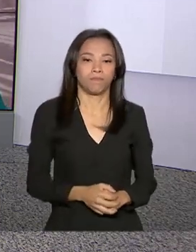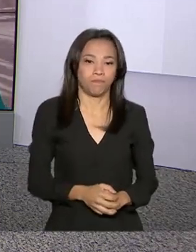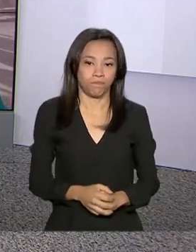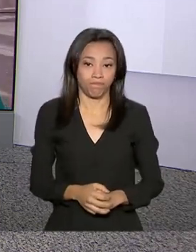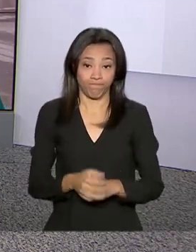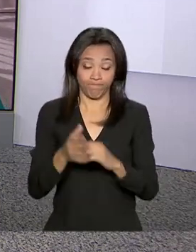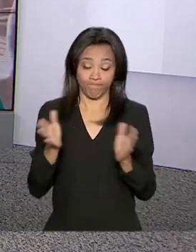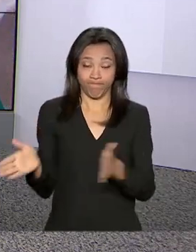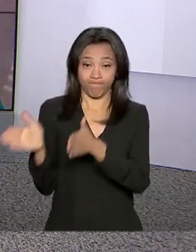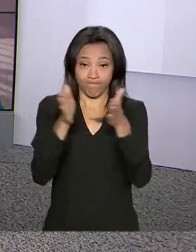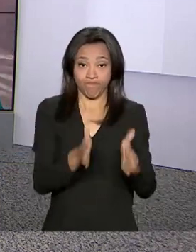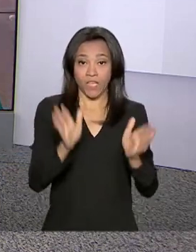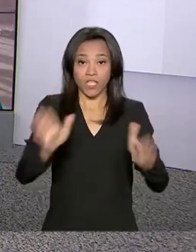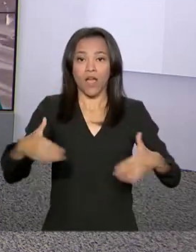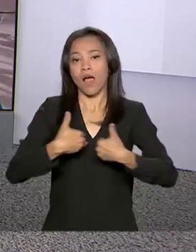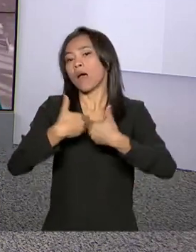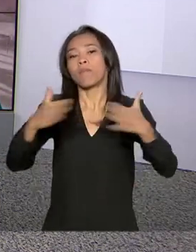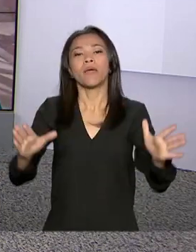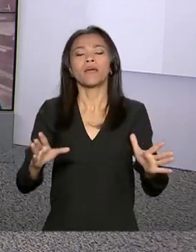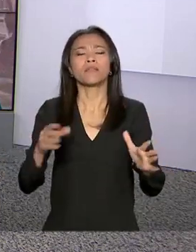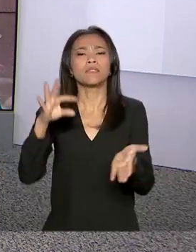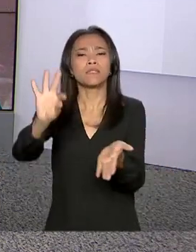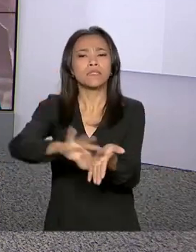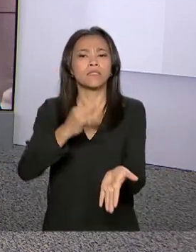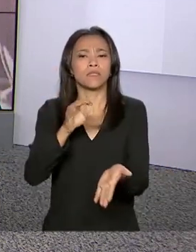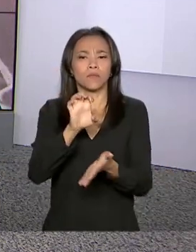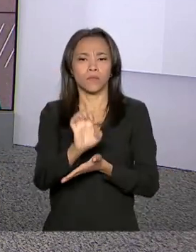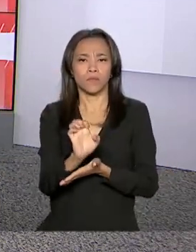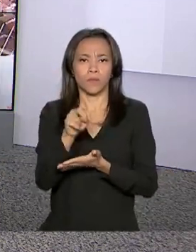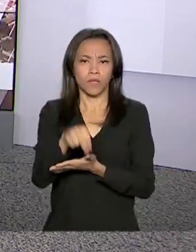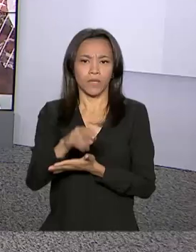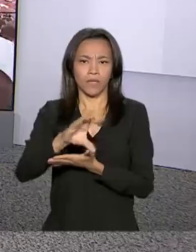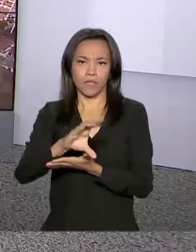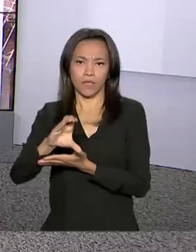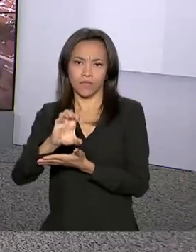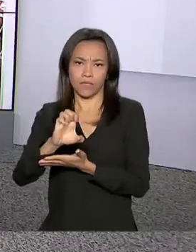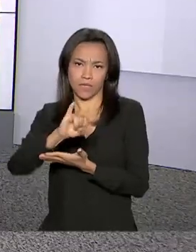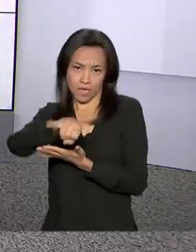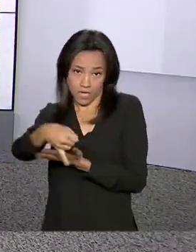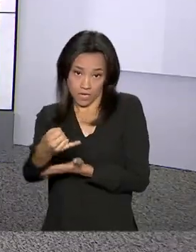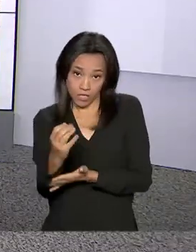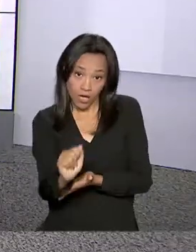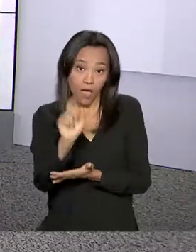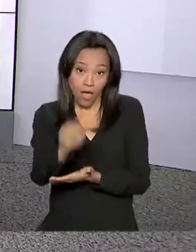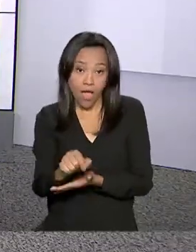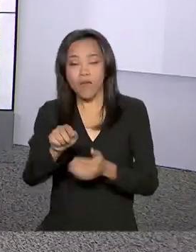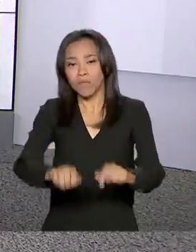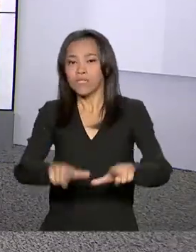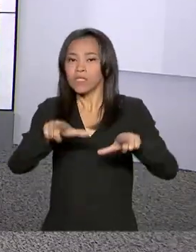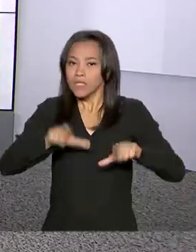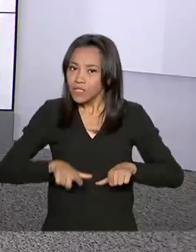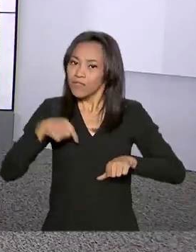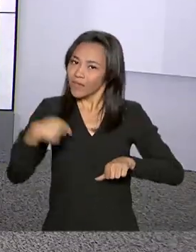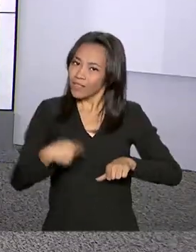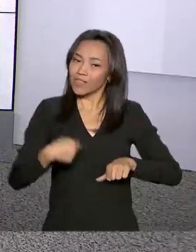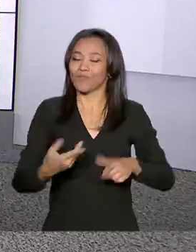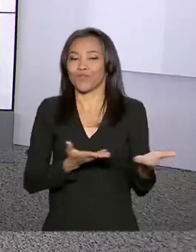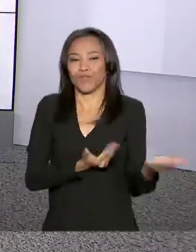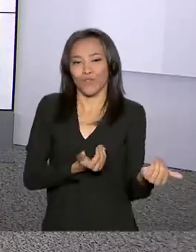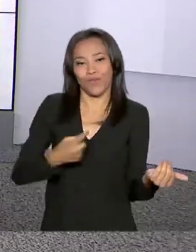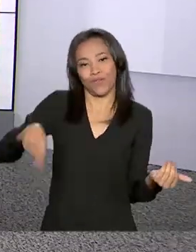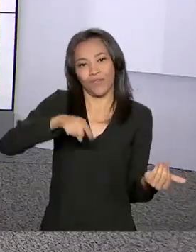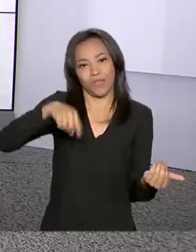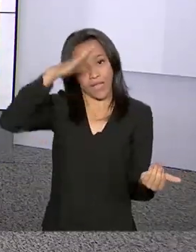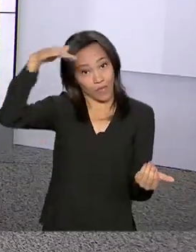Estão abertas as inscrições do Enseja, o Exame Nacional para Certificação de Competência de Jovens e Adultos. Uma